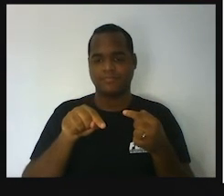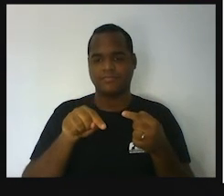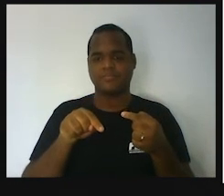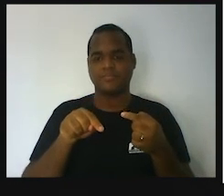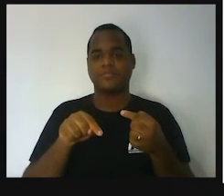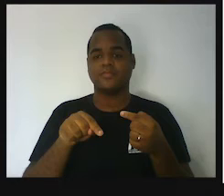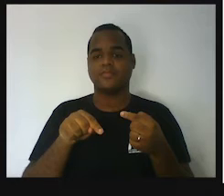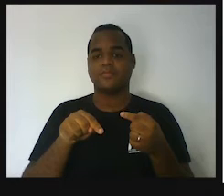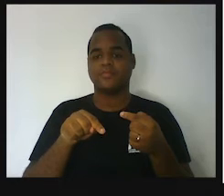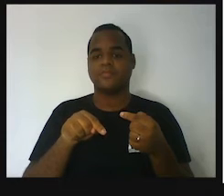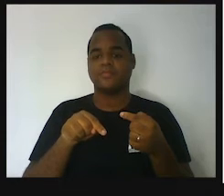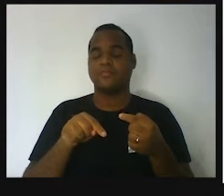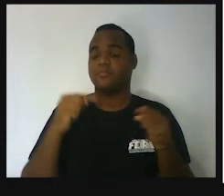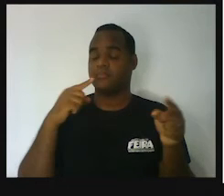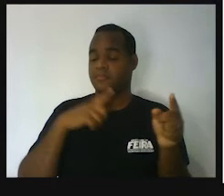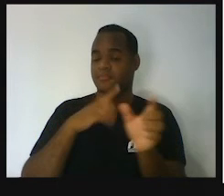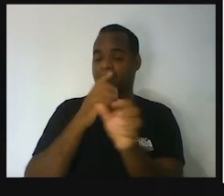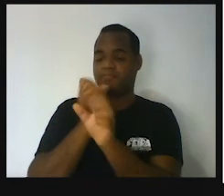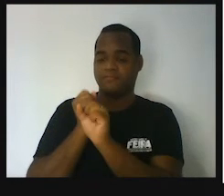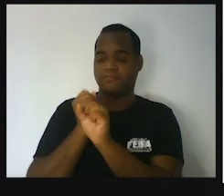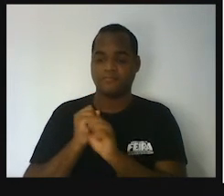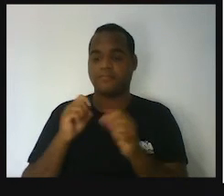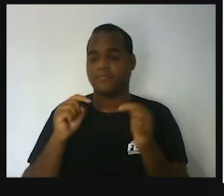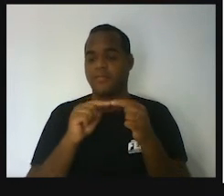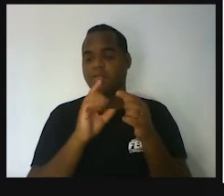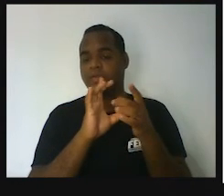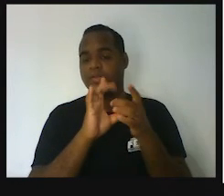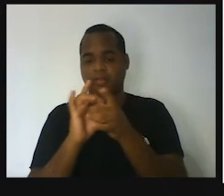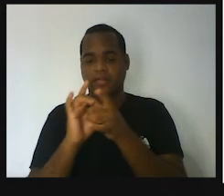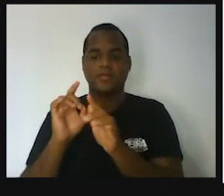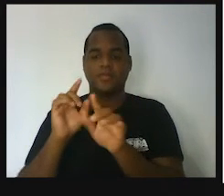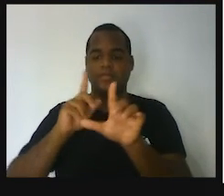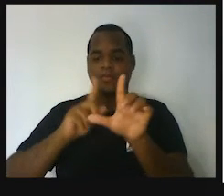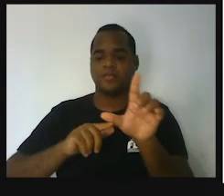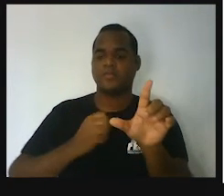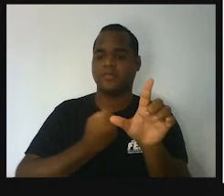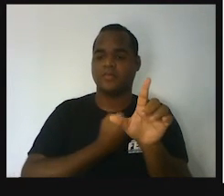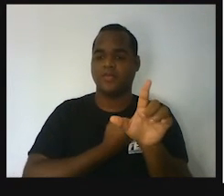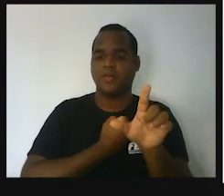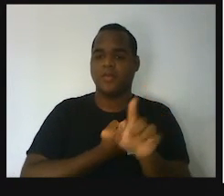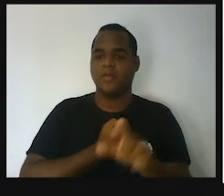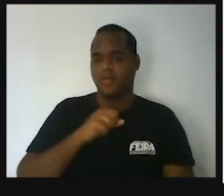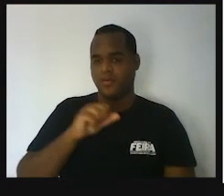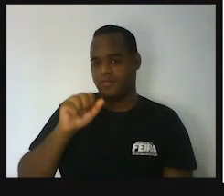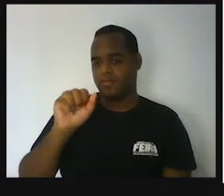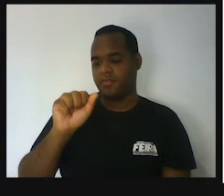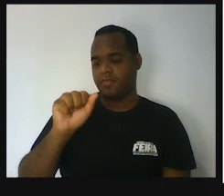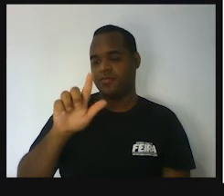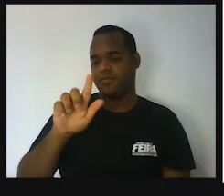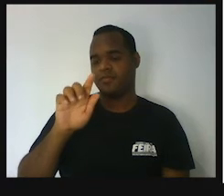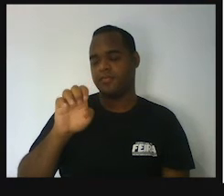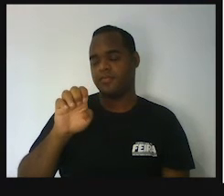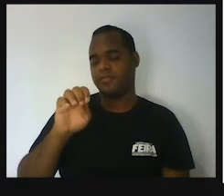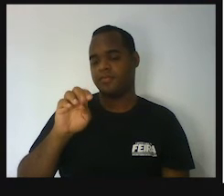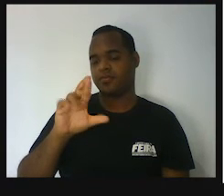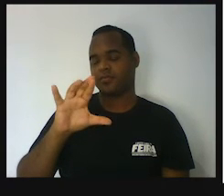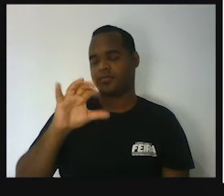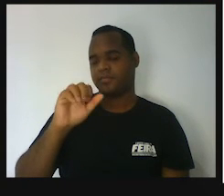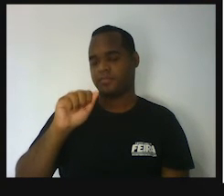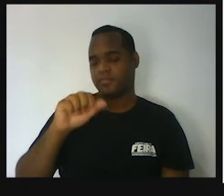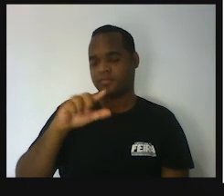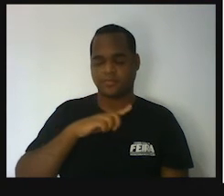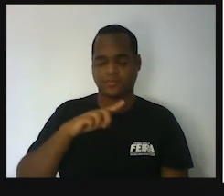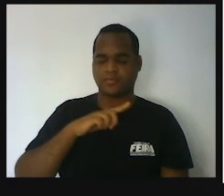Tem ali cálculo envolvendo número e letra. Isso é expressão algébrica. Só que essa expressão